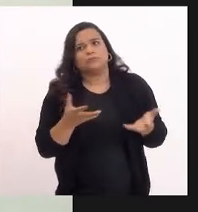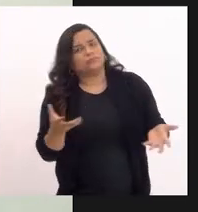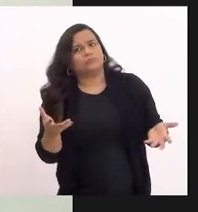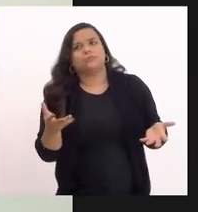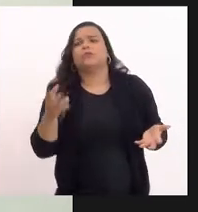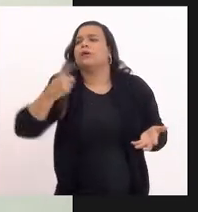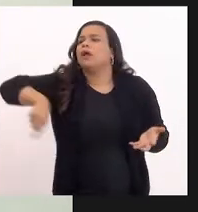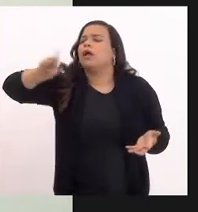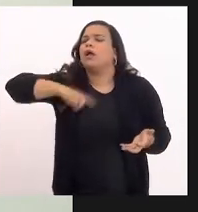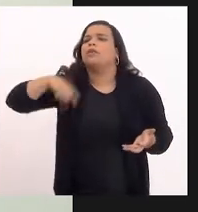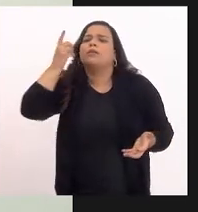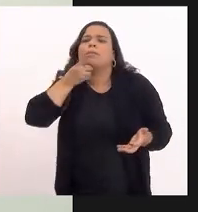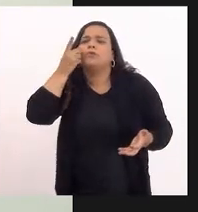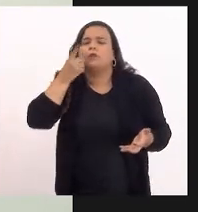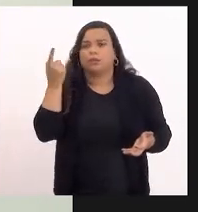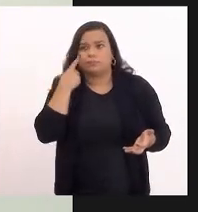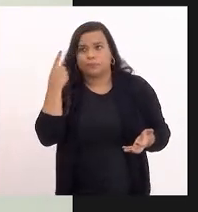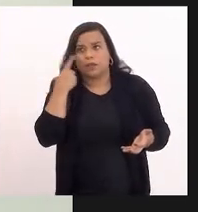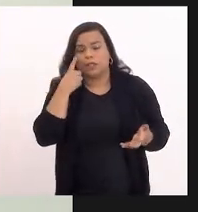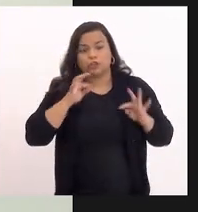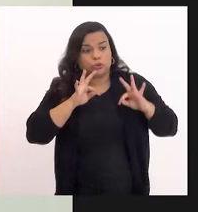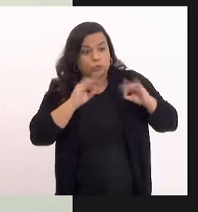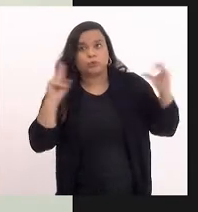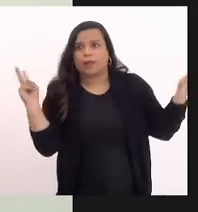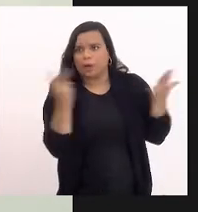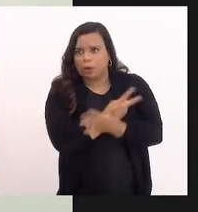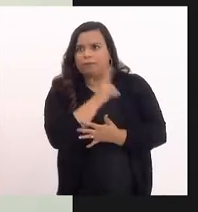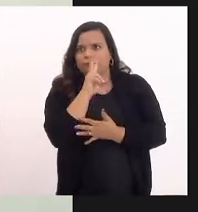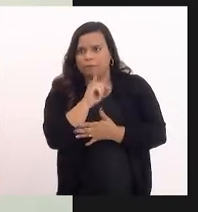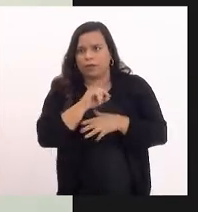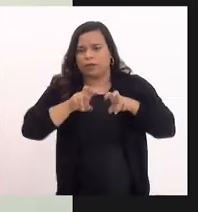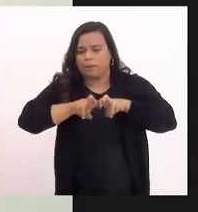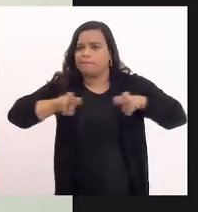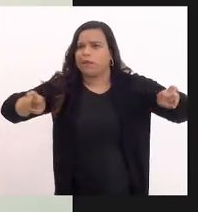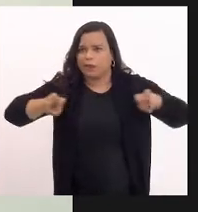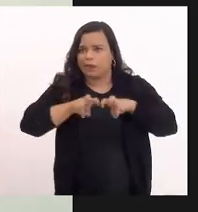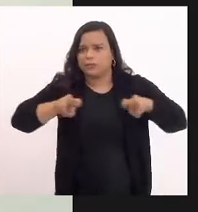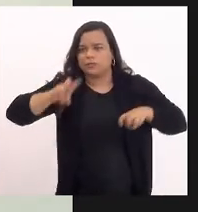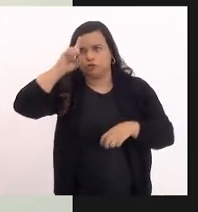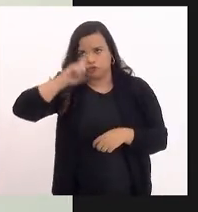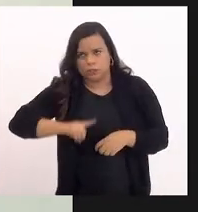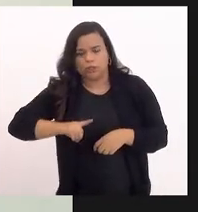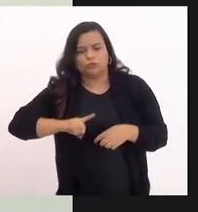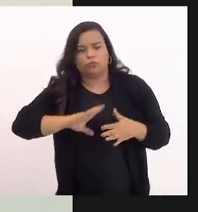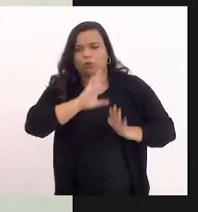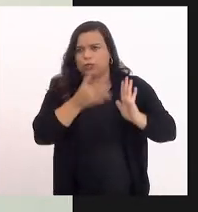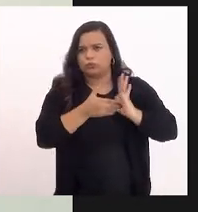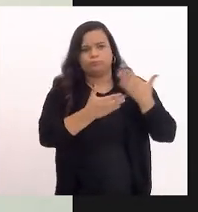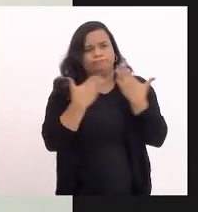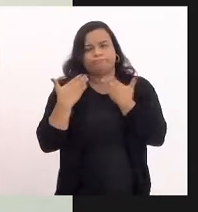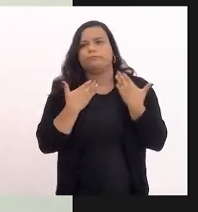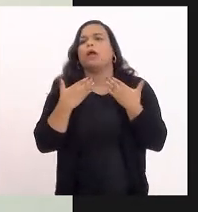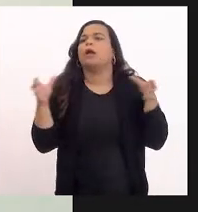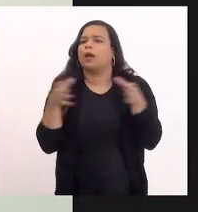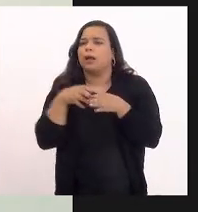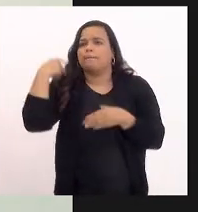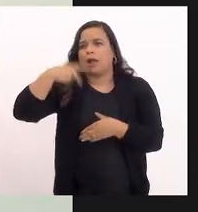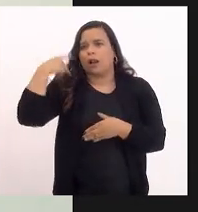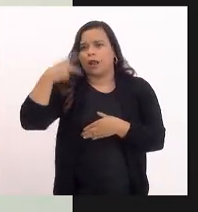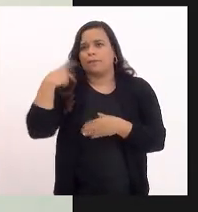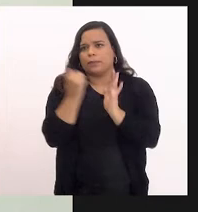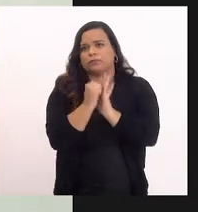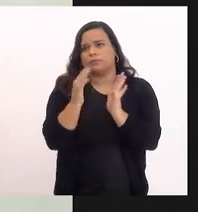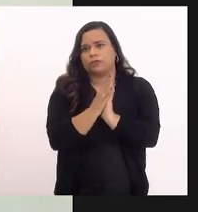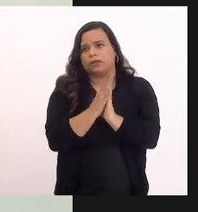todos os trâmites que eram para acontecer, junto à mesa diretora, para que essa Comissão Parlamentar de Enquete pudesse ser